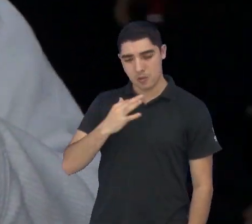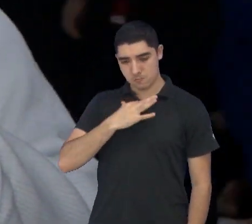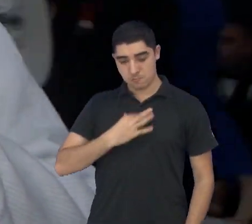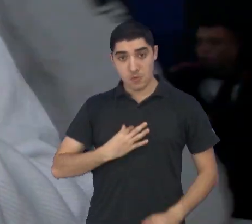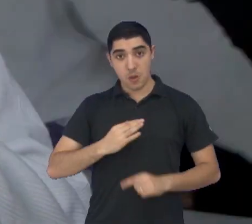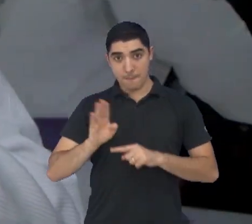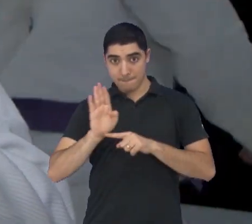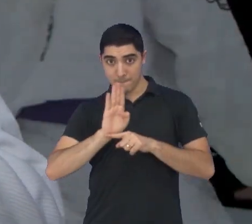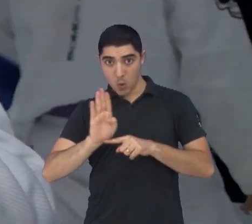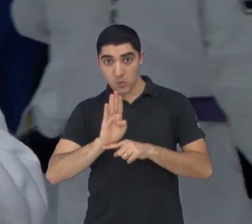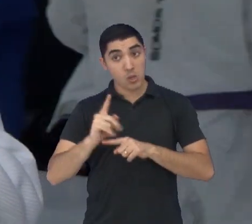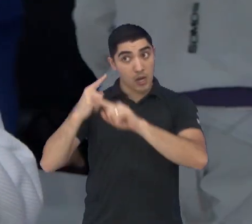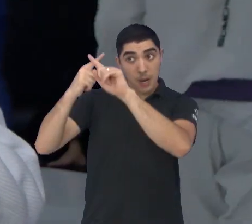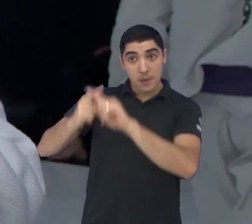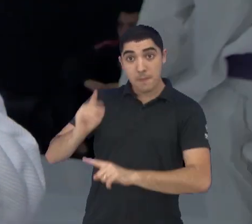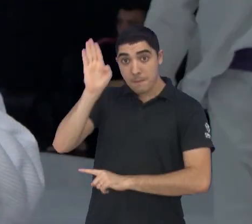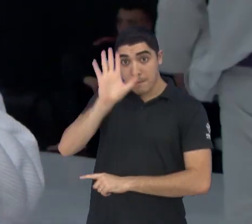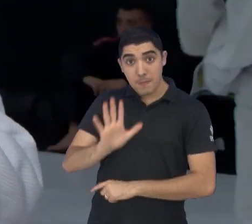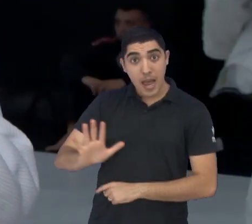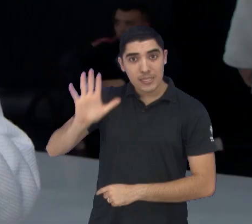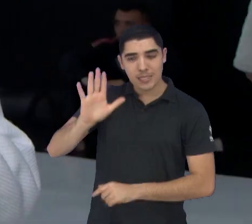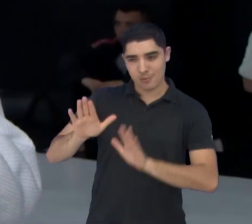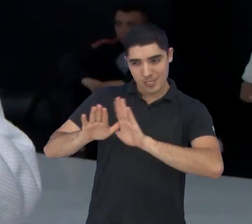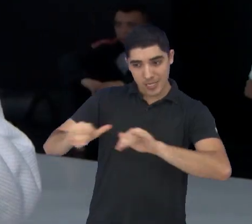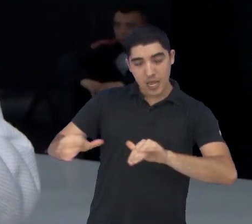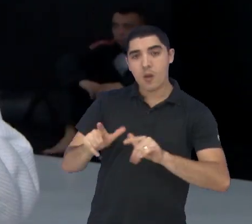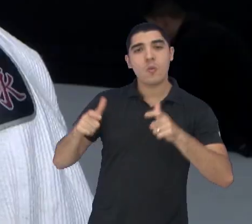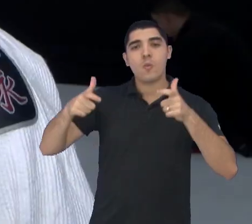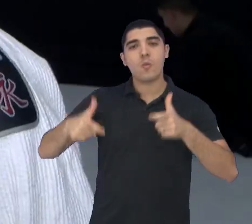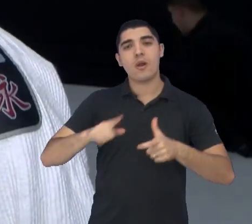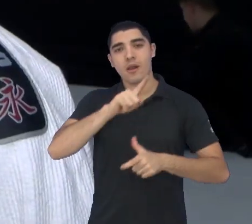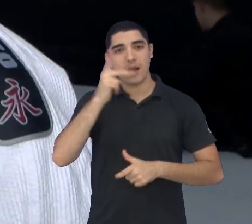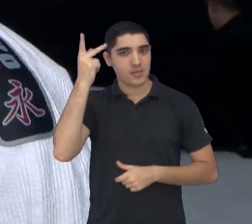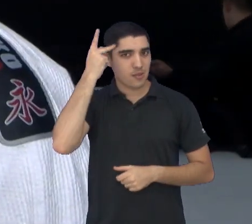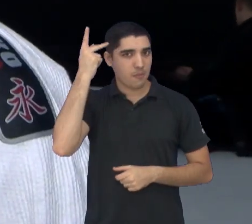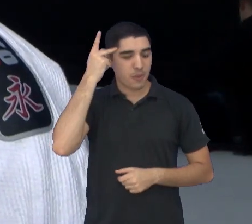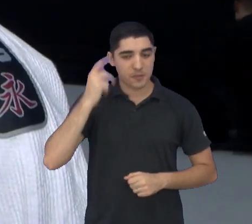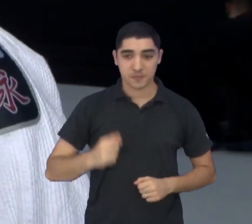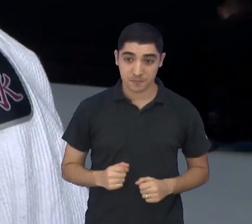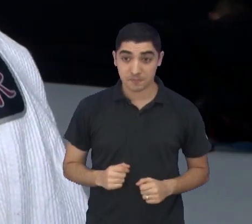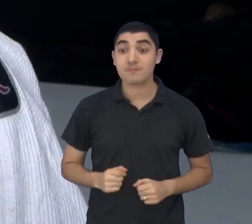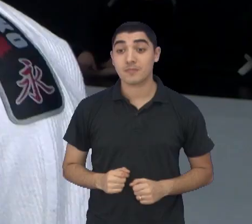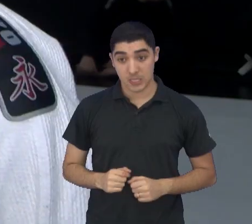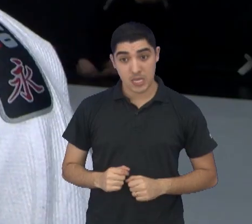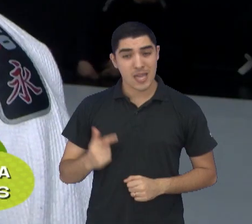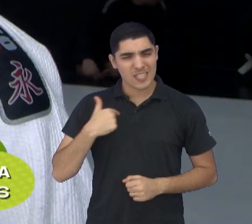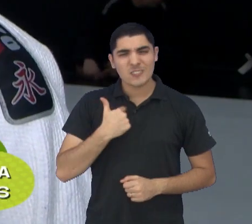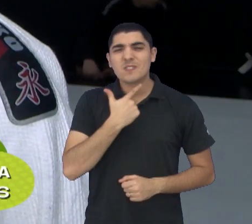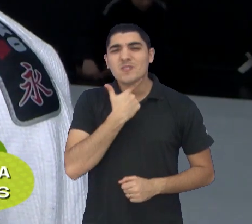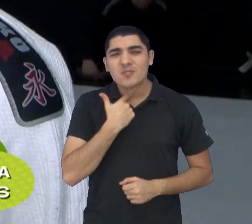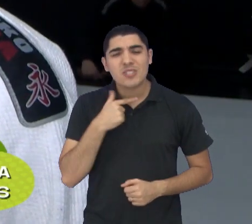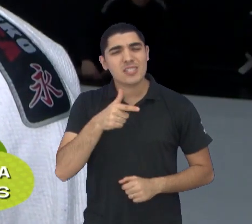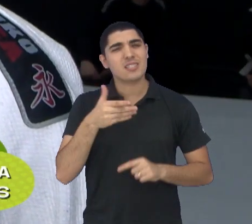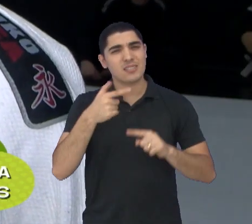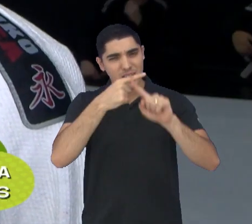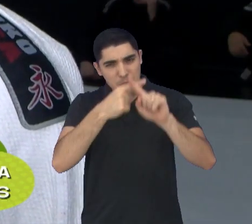no Campeonato Brasileiro Kids, disputado em São Paulo. Era um campeonato que eu sempre queria ir. Eu consegui a medalha de terceiro lugar.